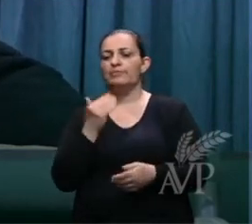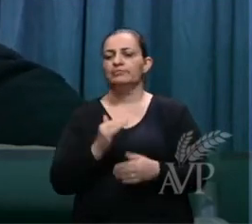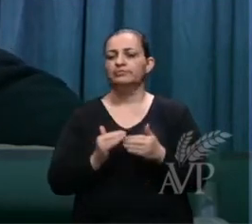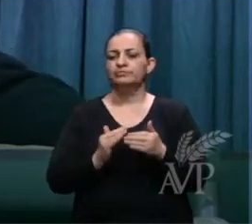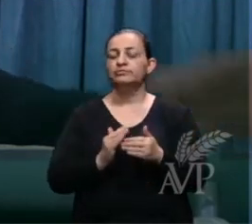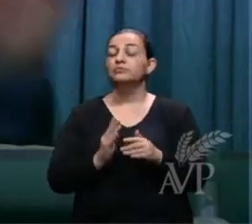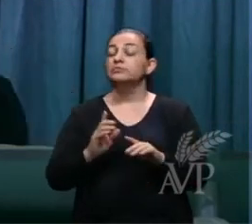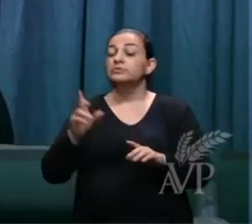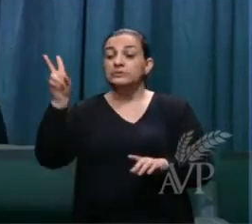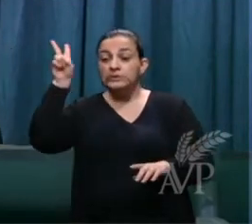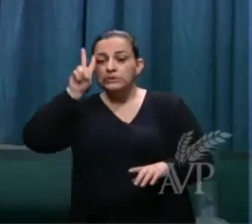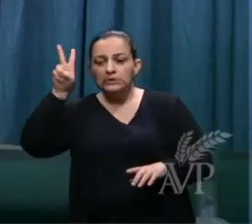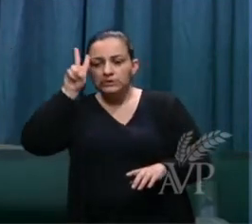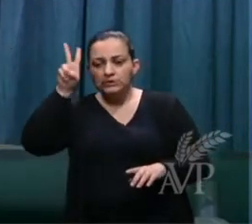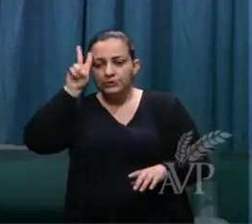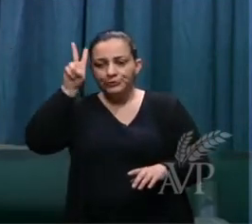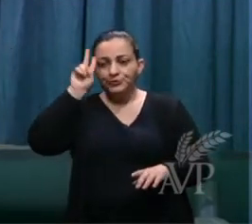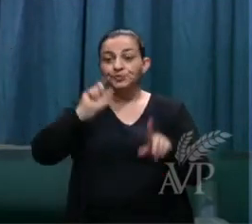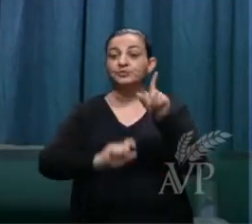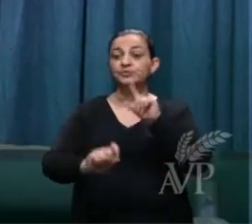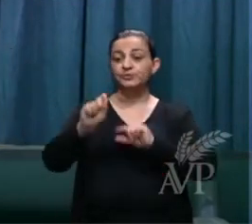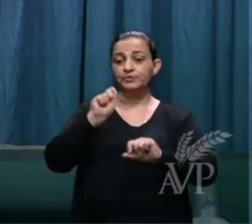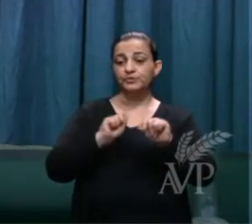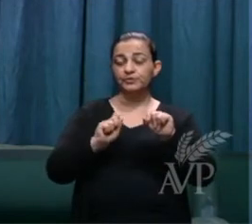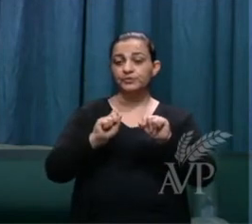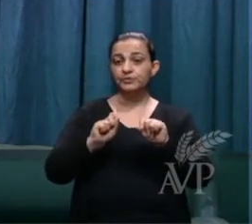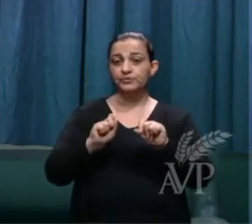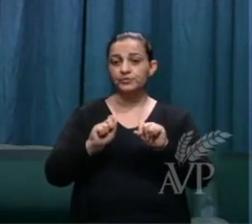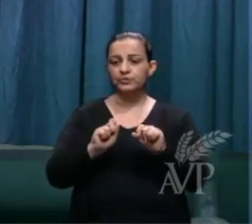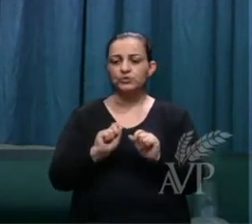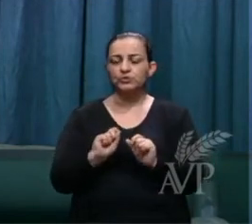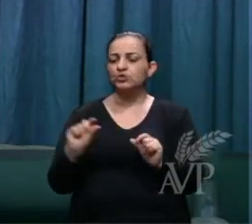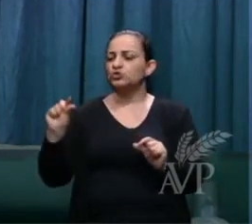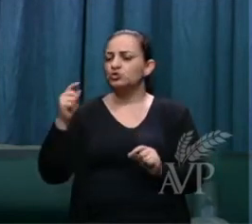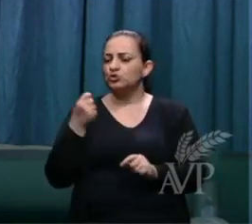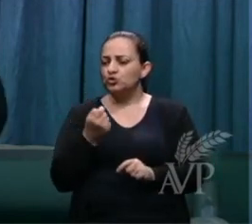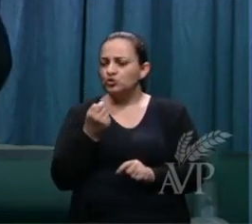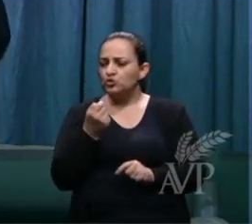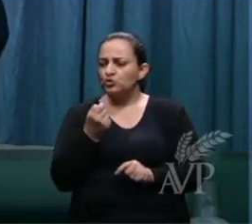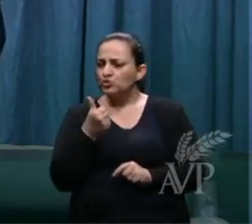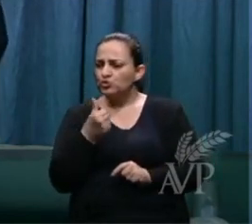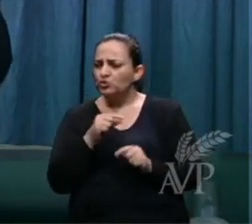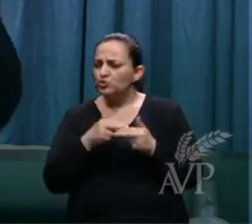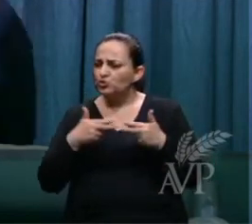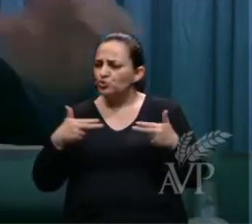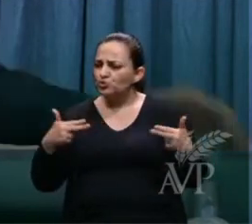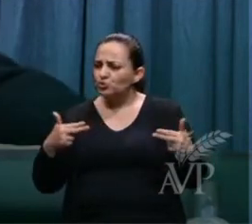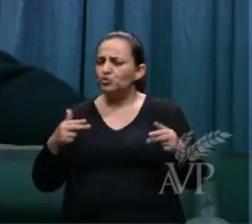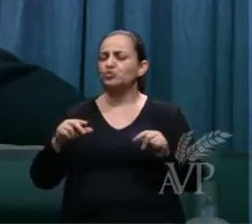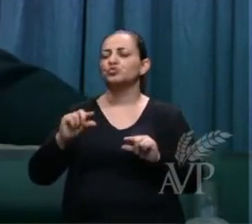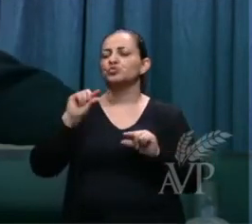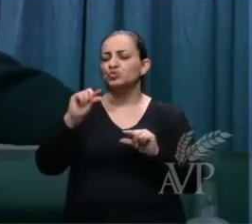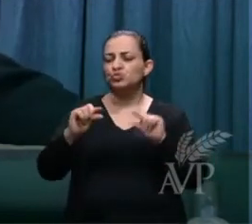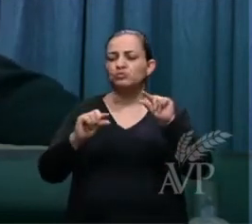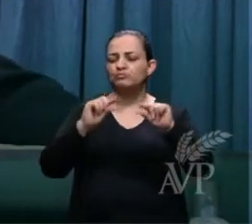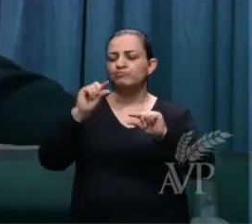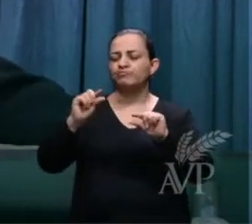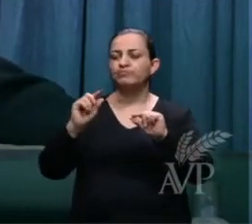e lembre-se disto as pequenas coisas aqui pesam muito do outro lado